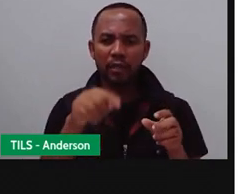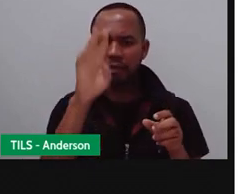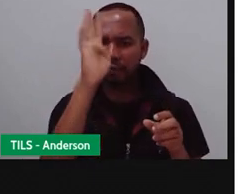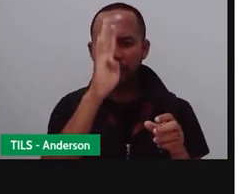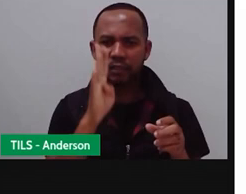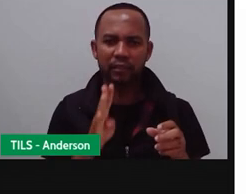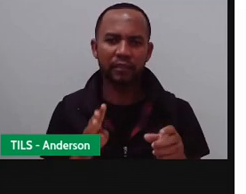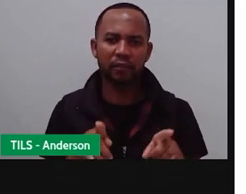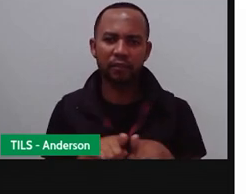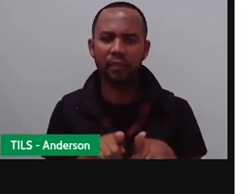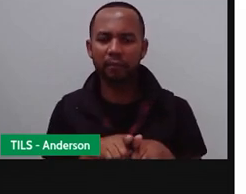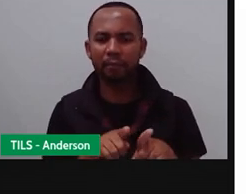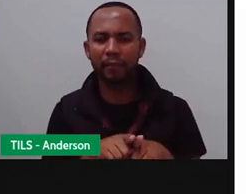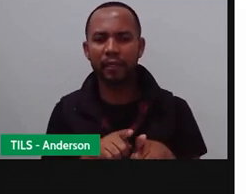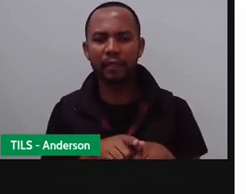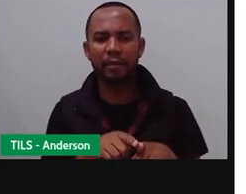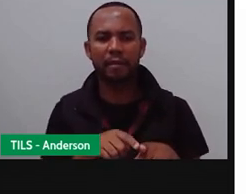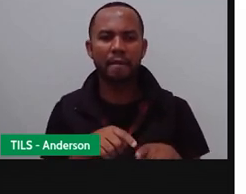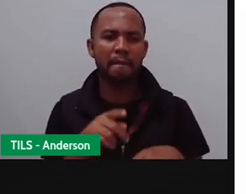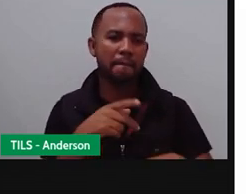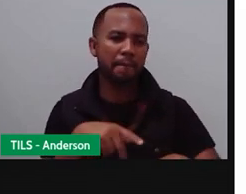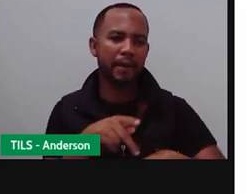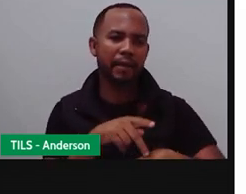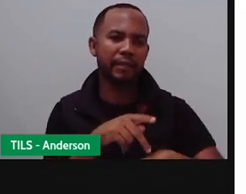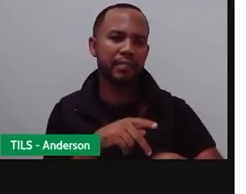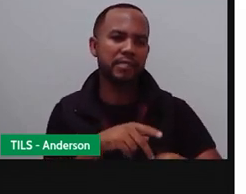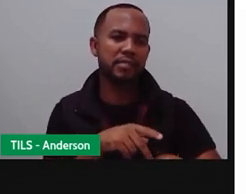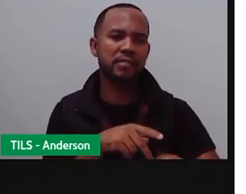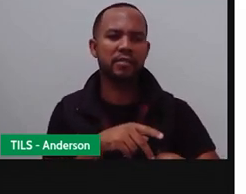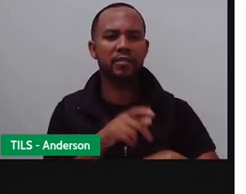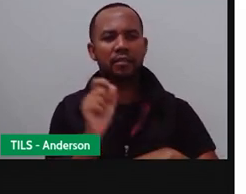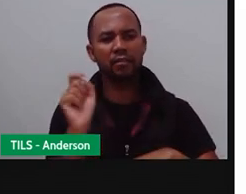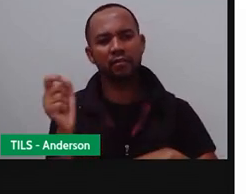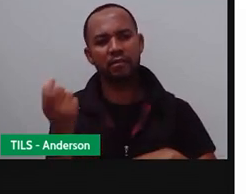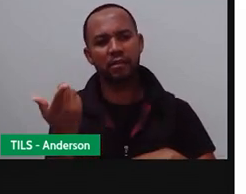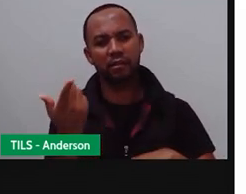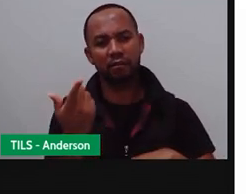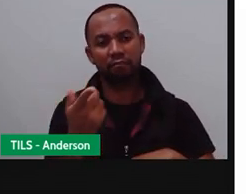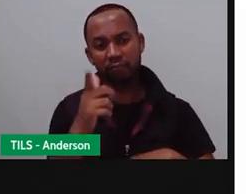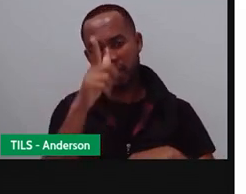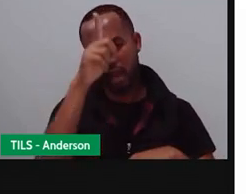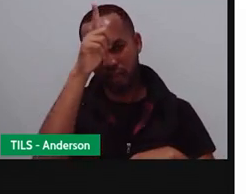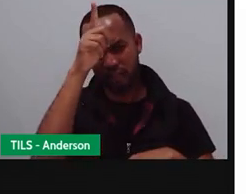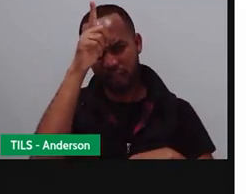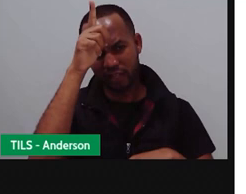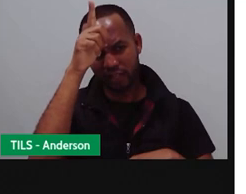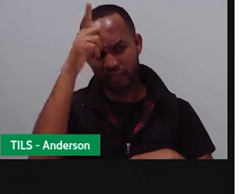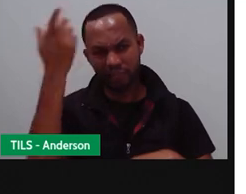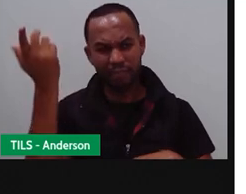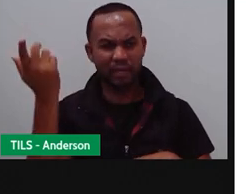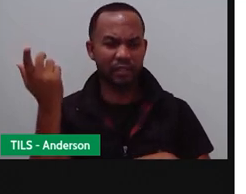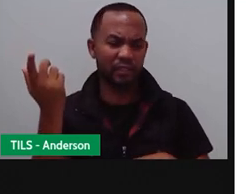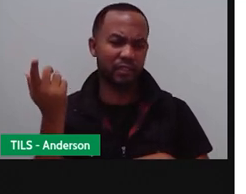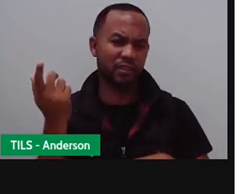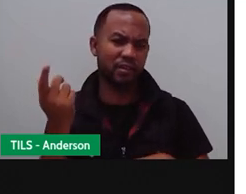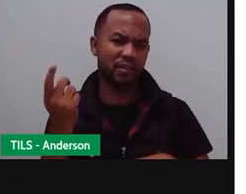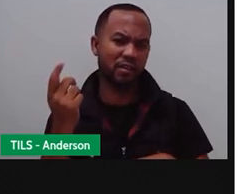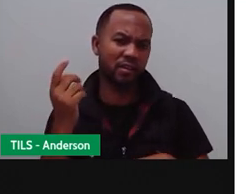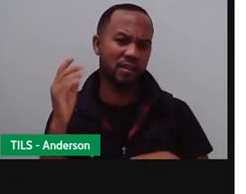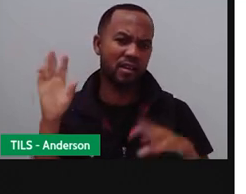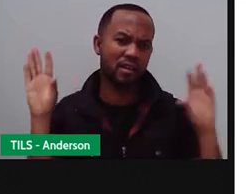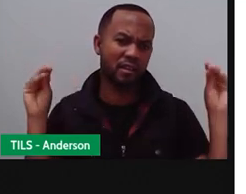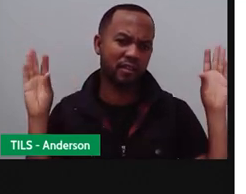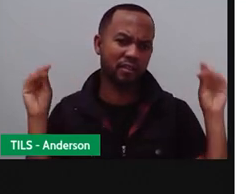na Alemanha, Espanha e Catar. Tá? Então, como ainda existe ela em cativeiro, então, até o quê? Ela está extinta na